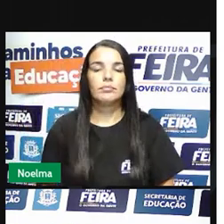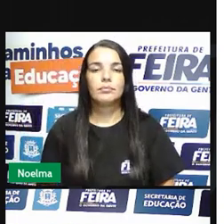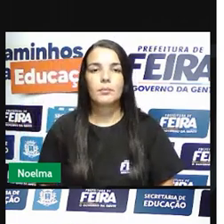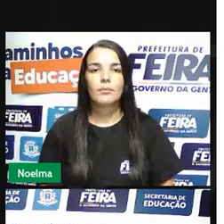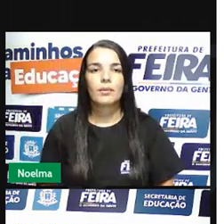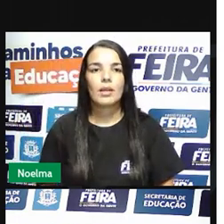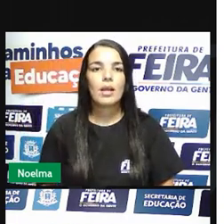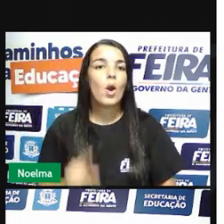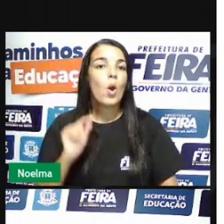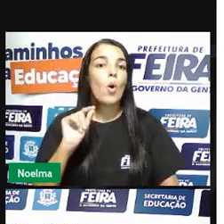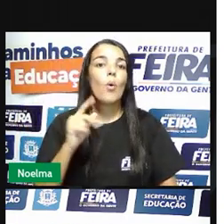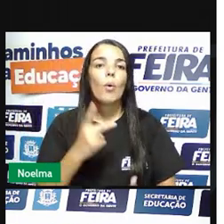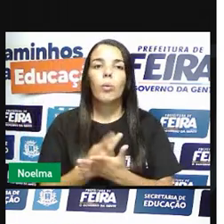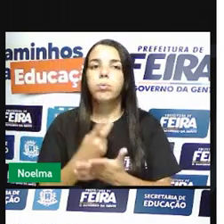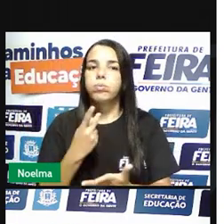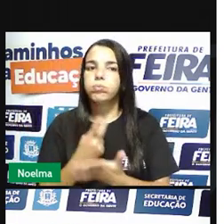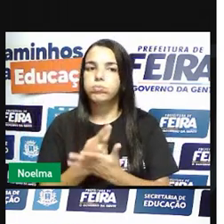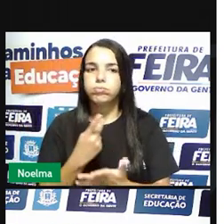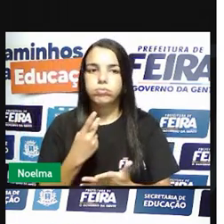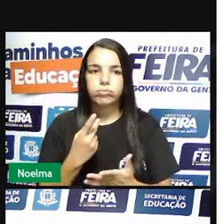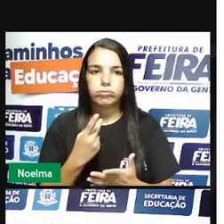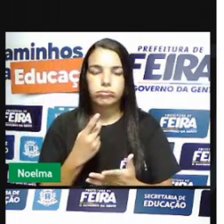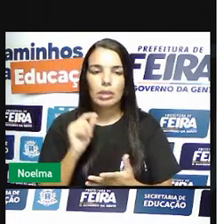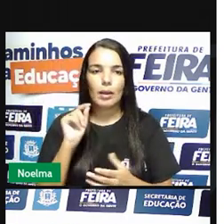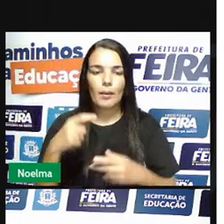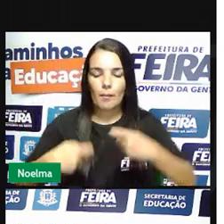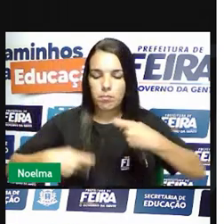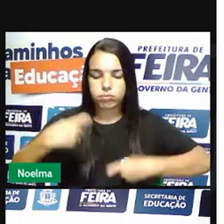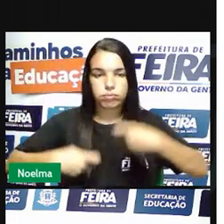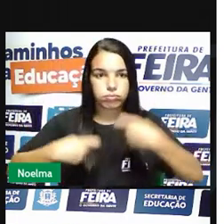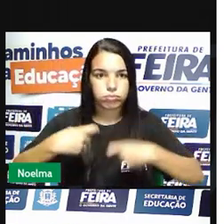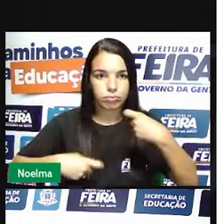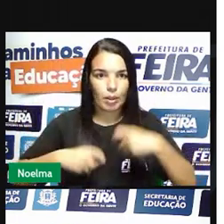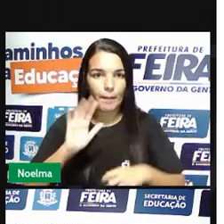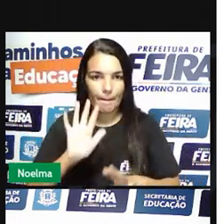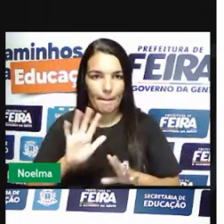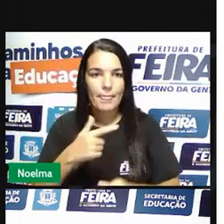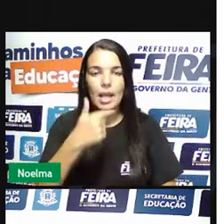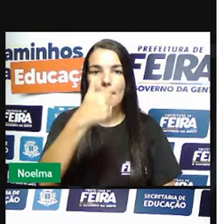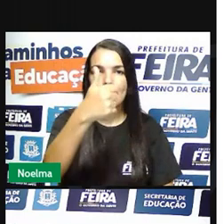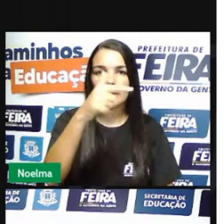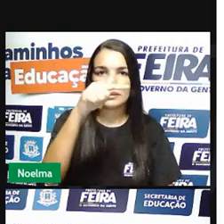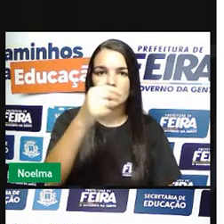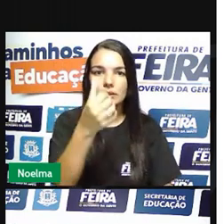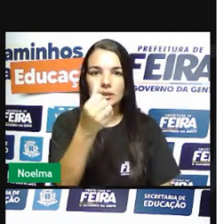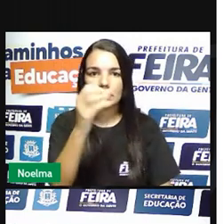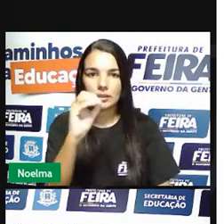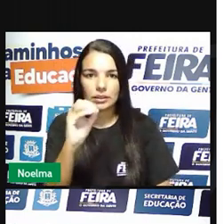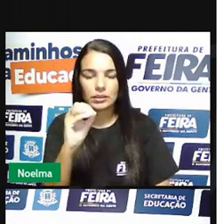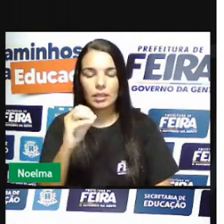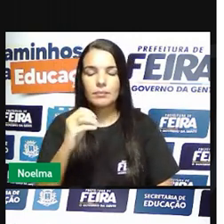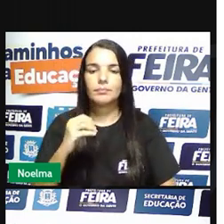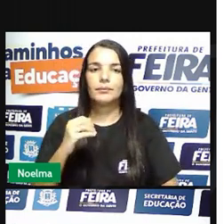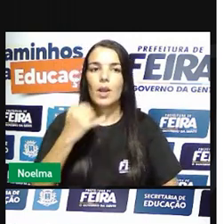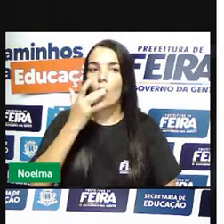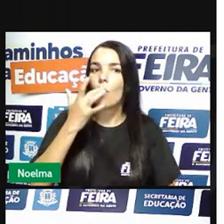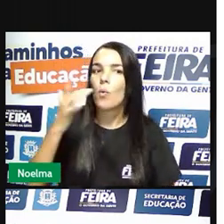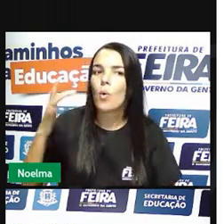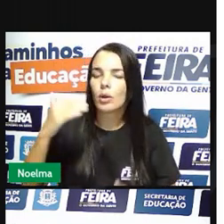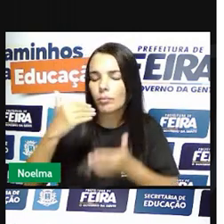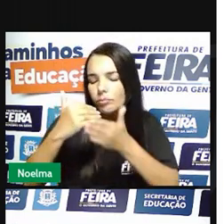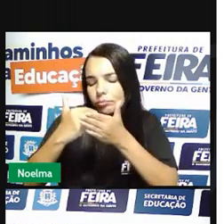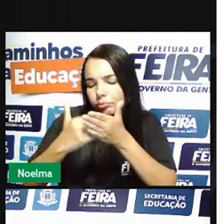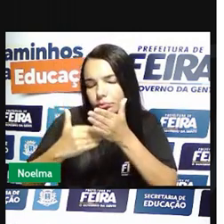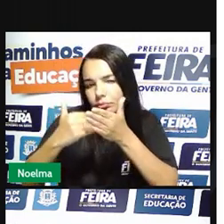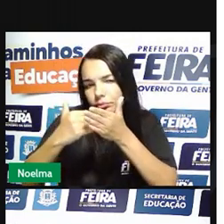Quais as causas da Inconfidência Mineira? A partir de 1760, a produção de ouro começa a cair anualmente,